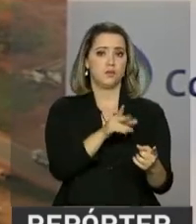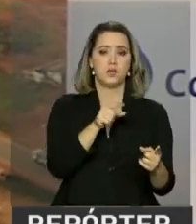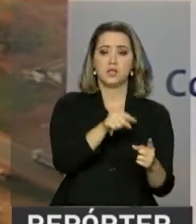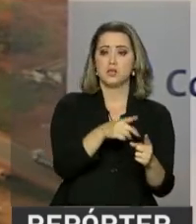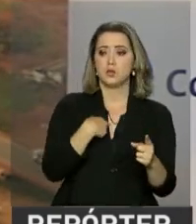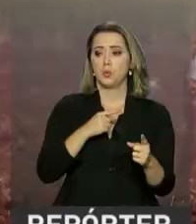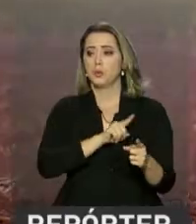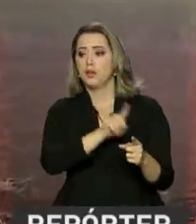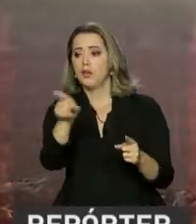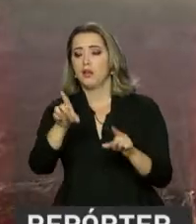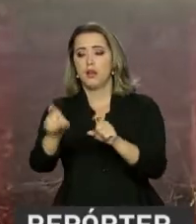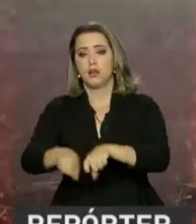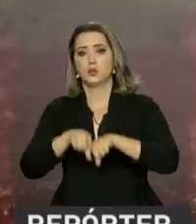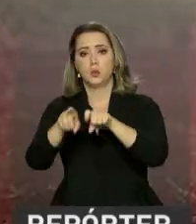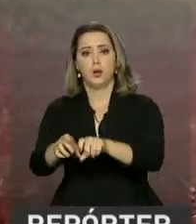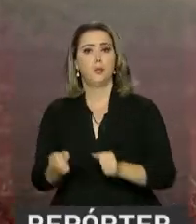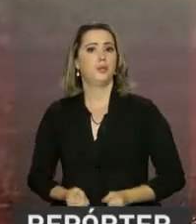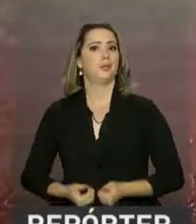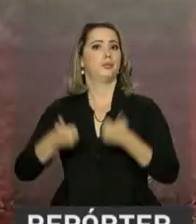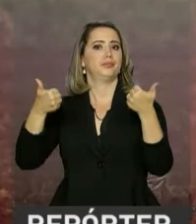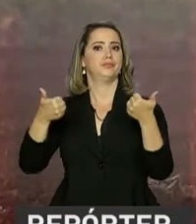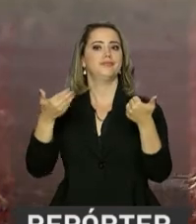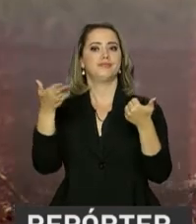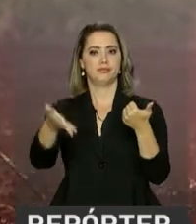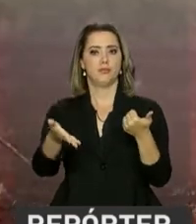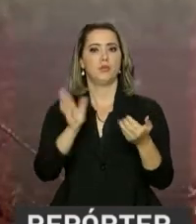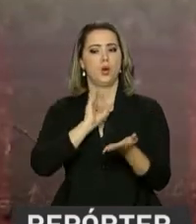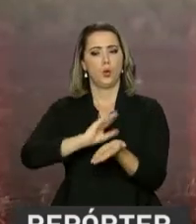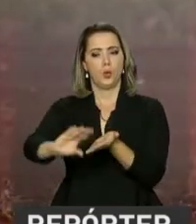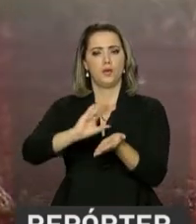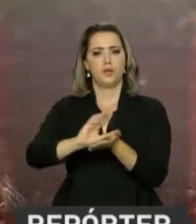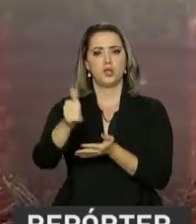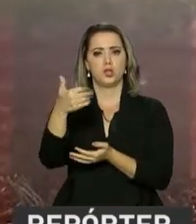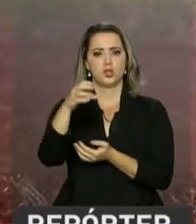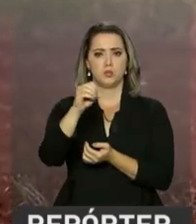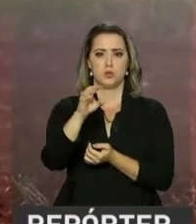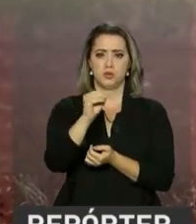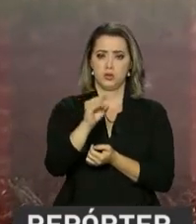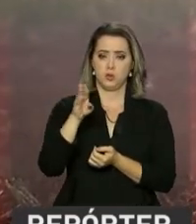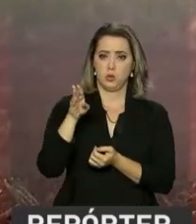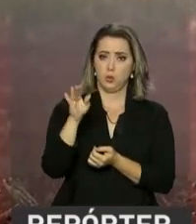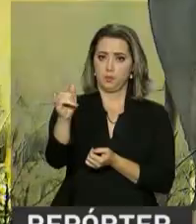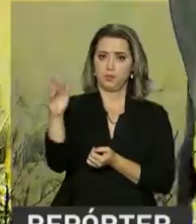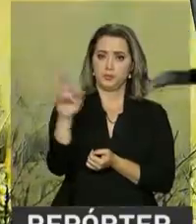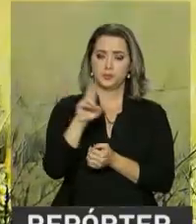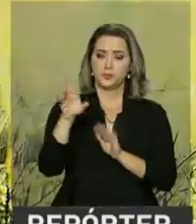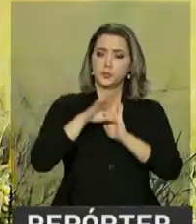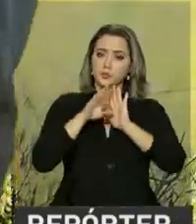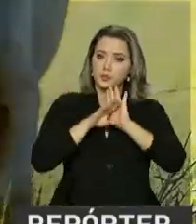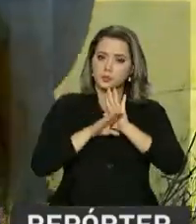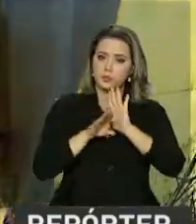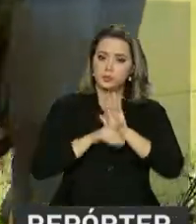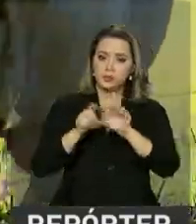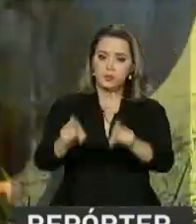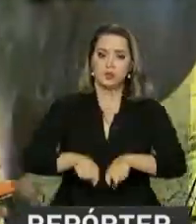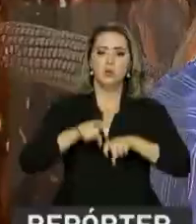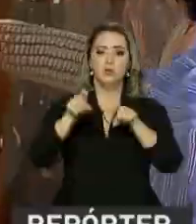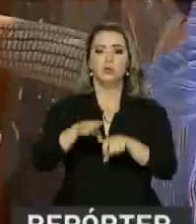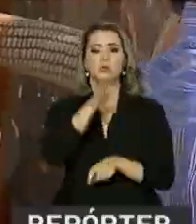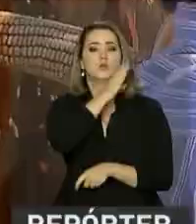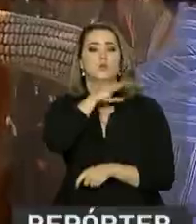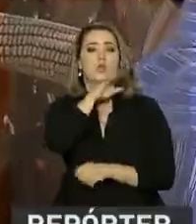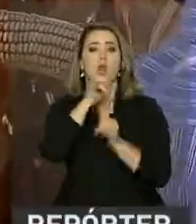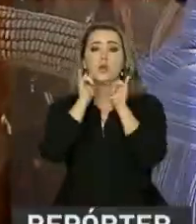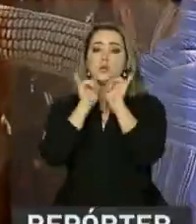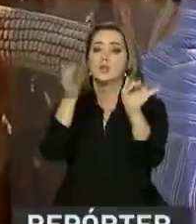acontece lá no campo. Com um investimento recorde de 190 bilhões de reais, o Plano Agrícola e Pecuário, anunciado pelo governo